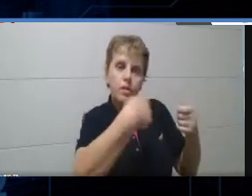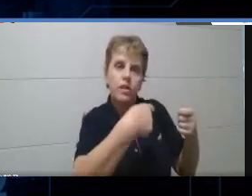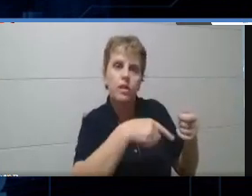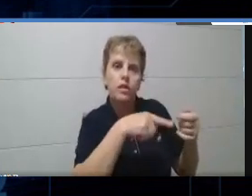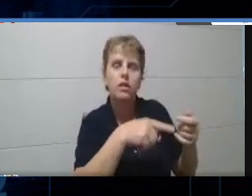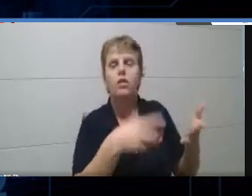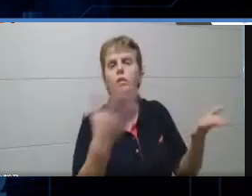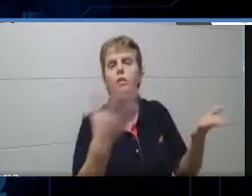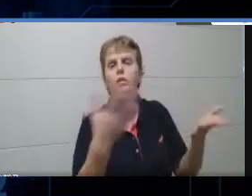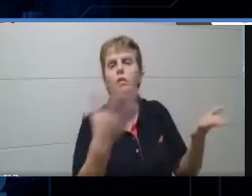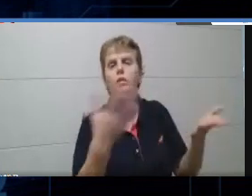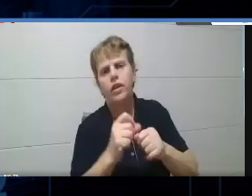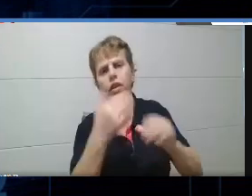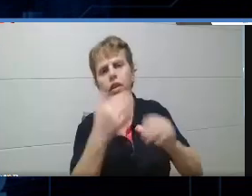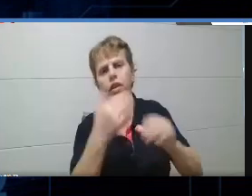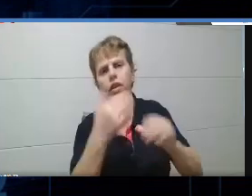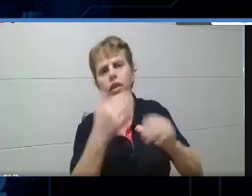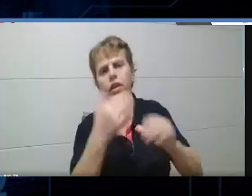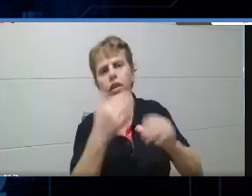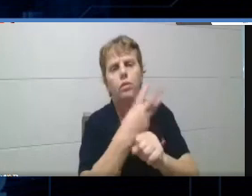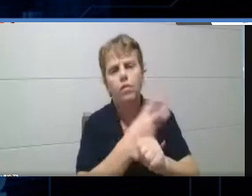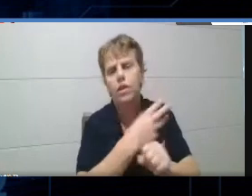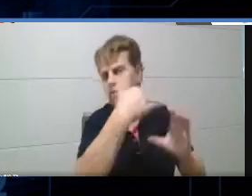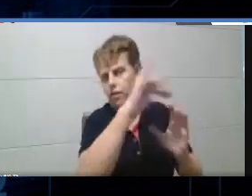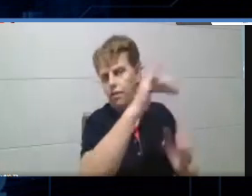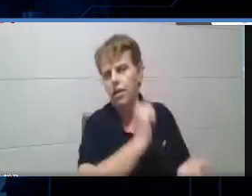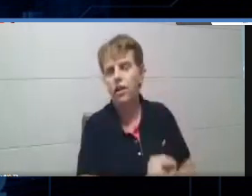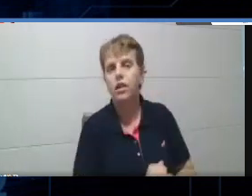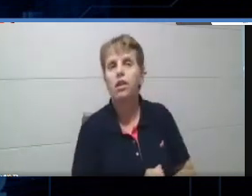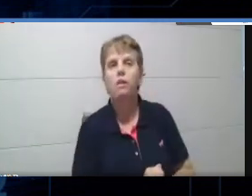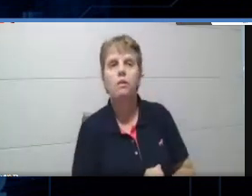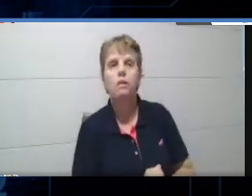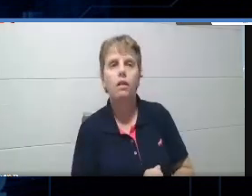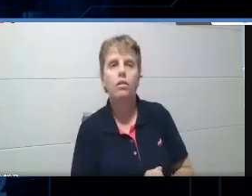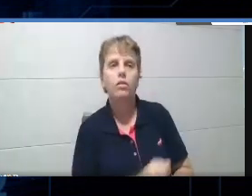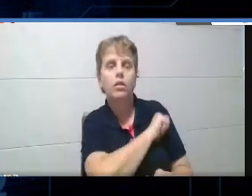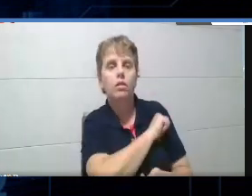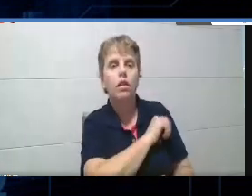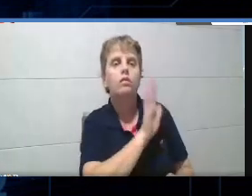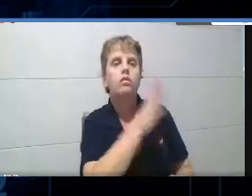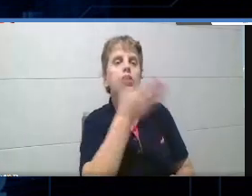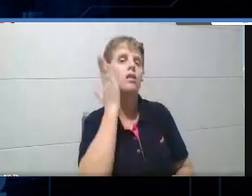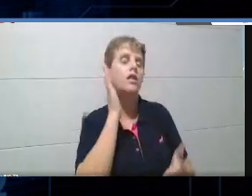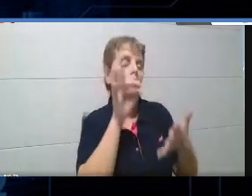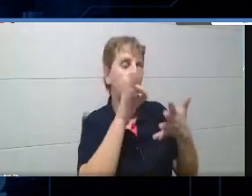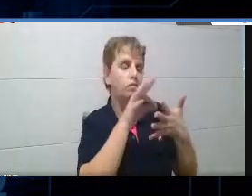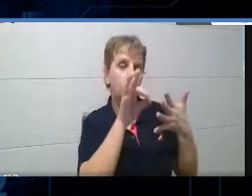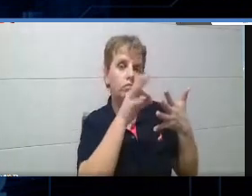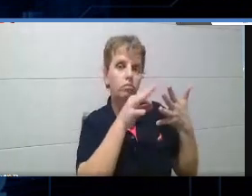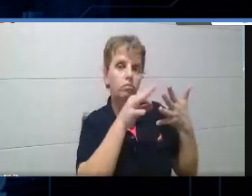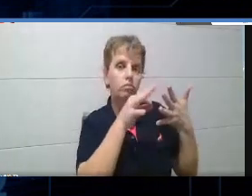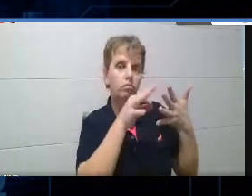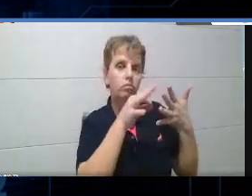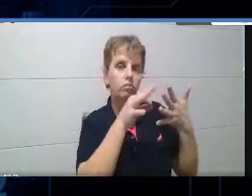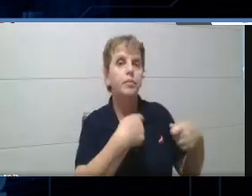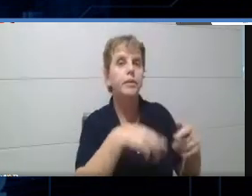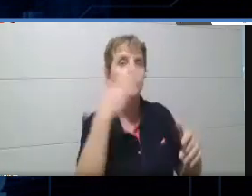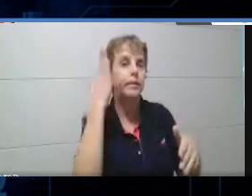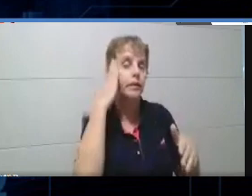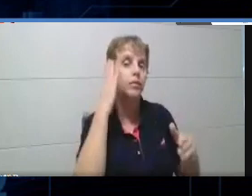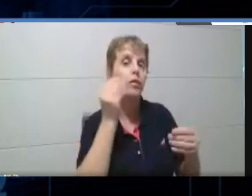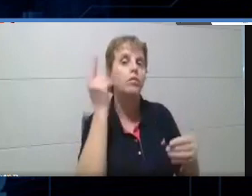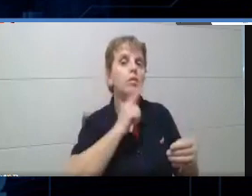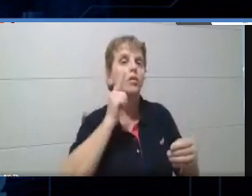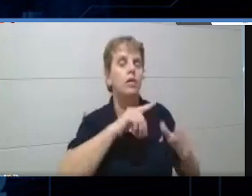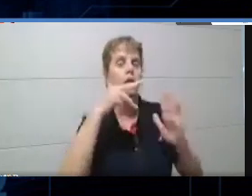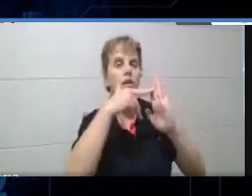WhatsApp, vai mandar pelo, né, vai mandar de alguma maneira para ele, para ele ter isso em mãos, e ele já sabe quanto ele tirou, então ele não, não fica, aquele,